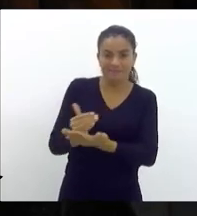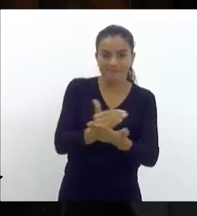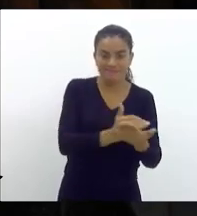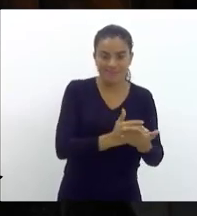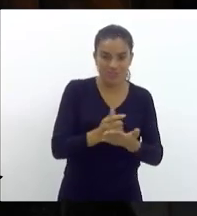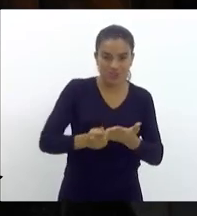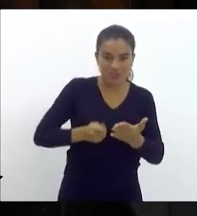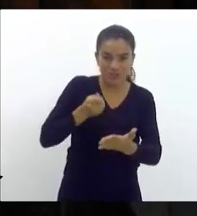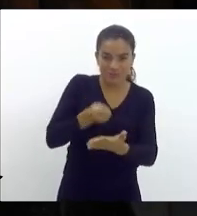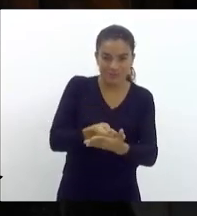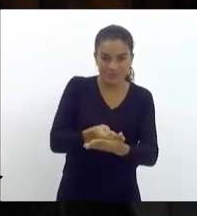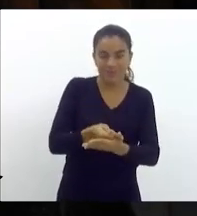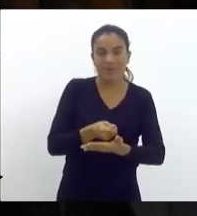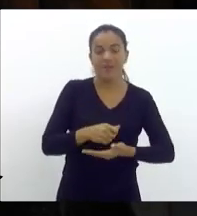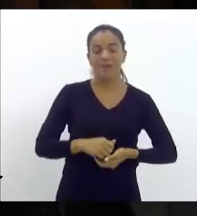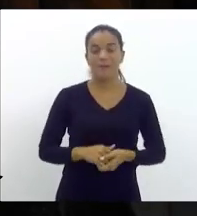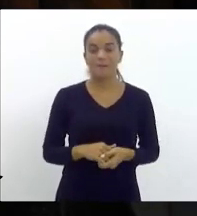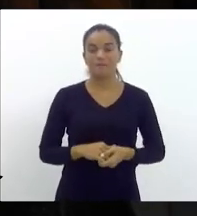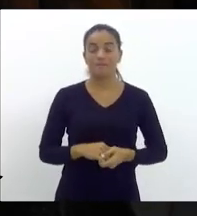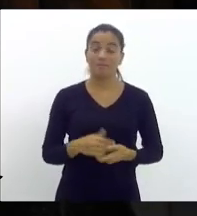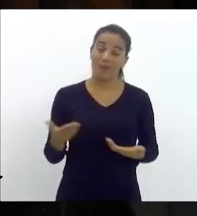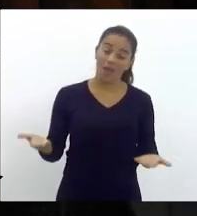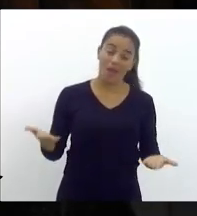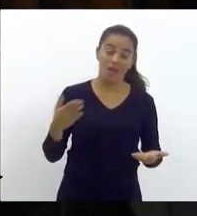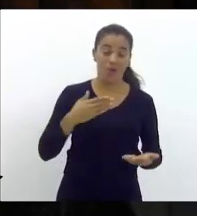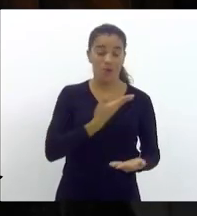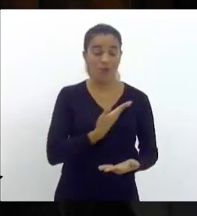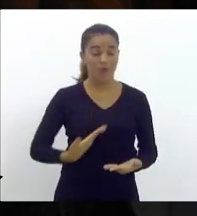Bom, governo neoliberal,